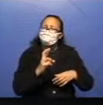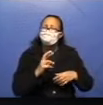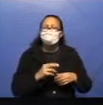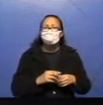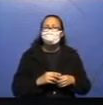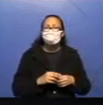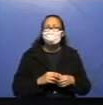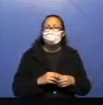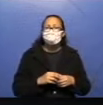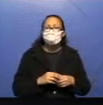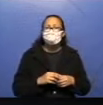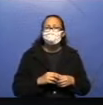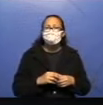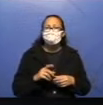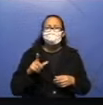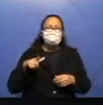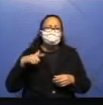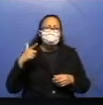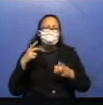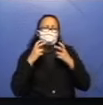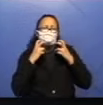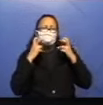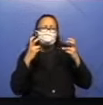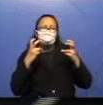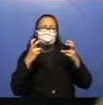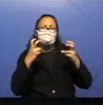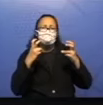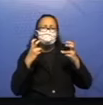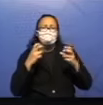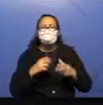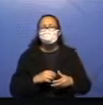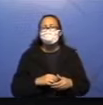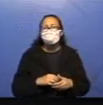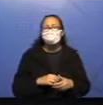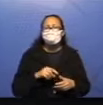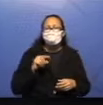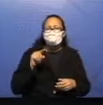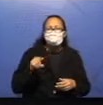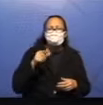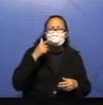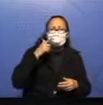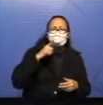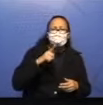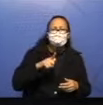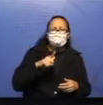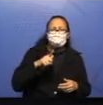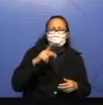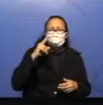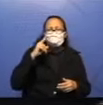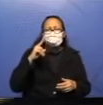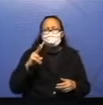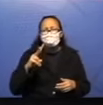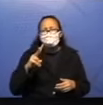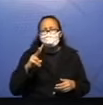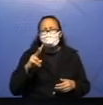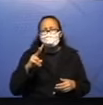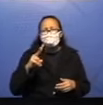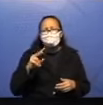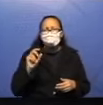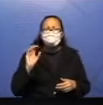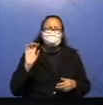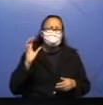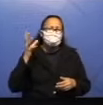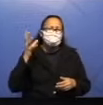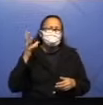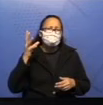os outros assanhados gritaram. Olha só. Você consegue identificar agora os fatos? Então, vocês percebam